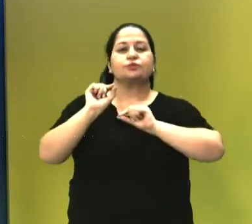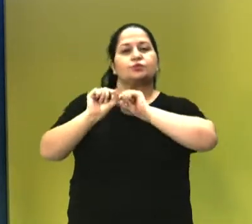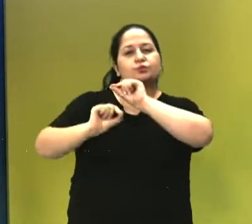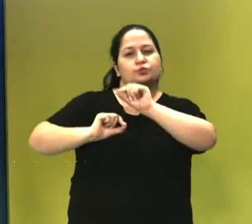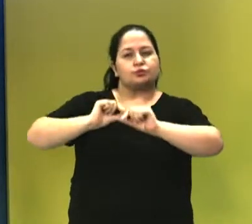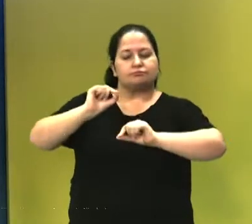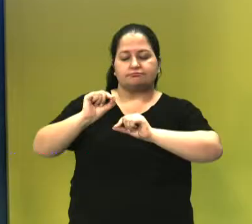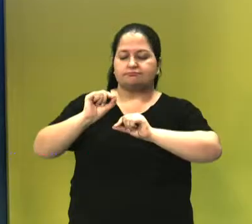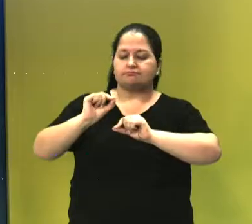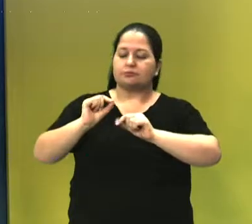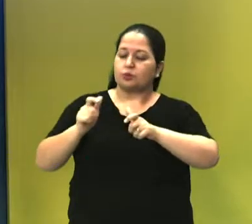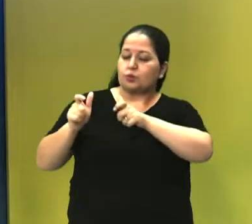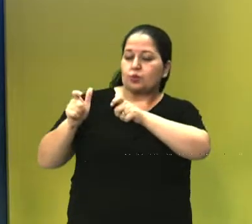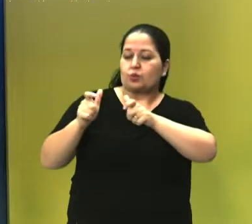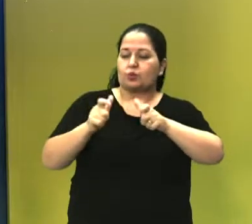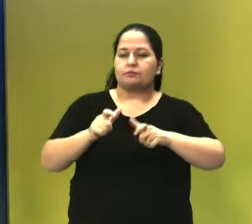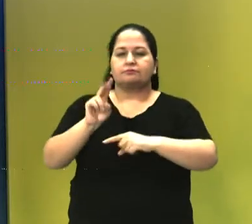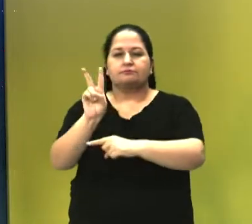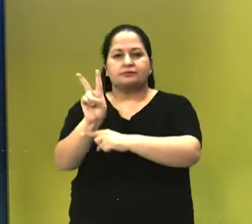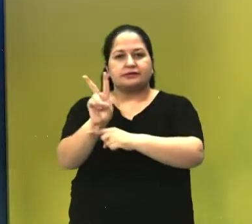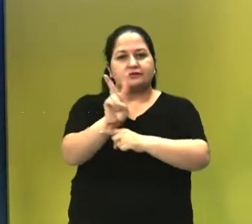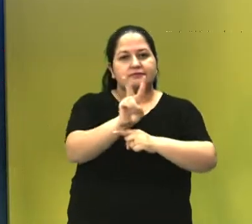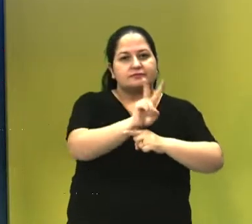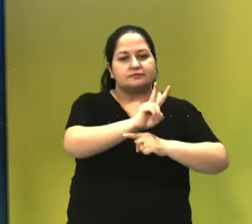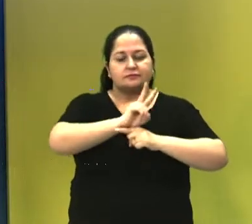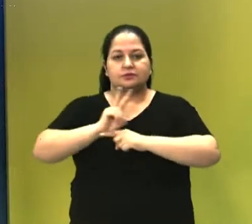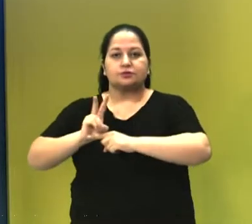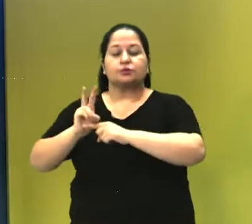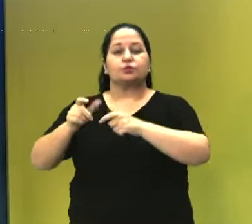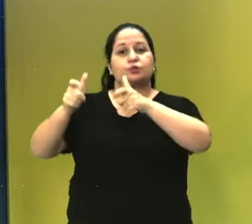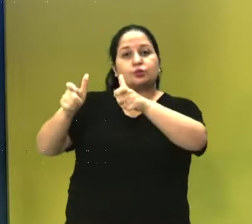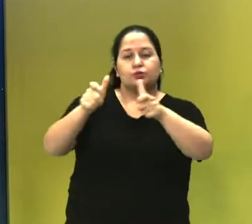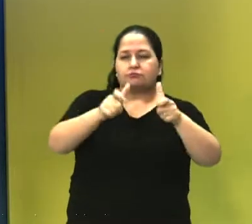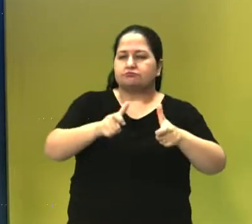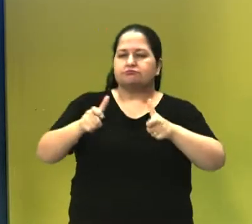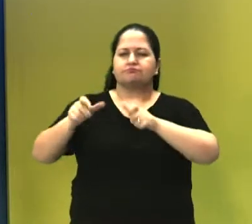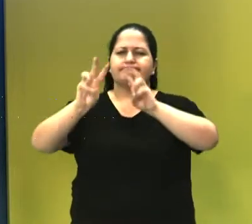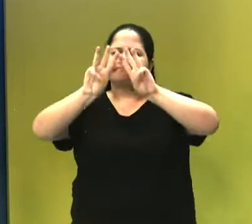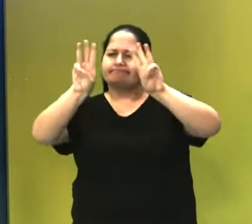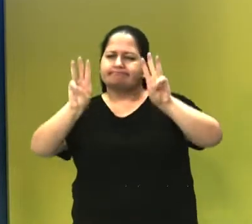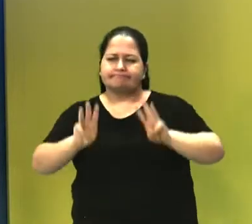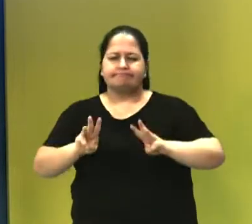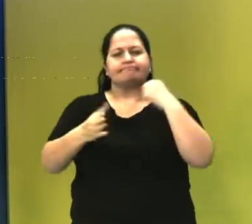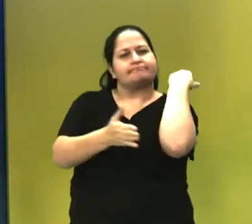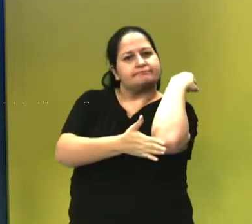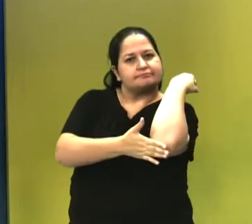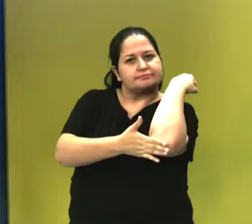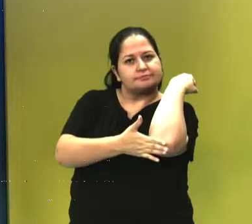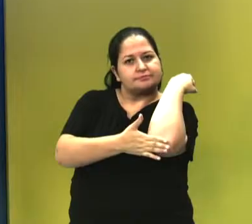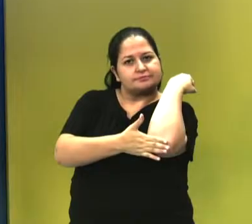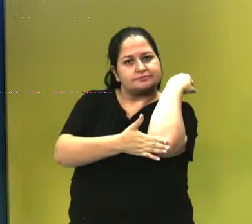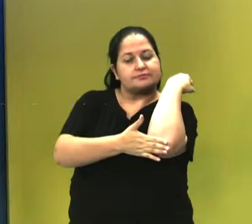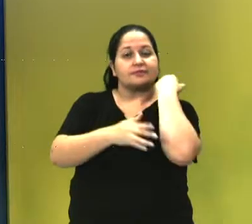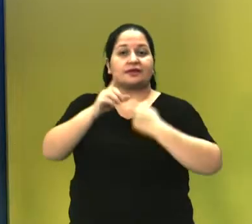preservação desses monumentos, na restauração desses movimentos. O IPHAN é o Instituto do Patrimônio Histórico